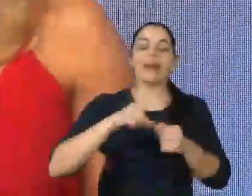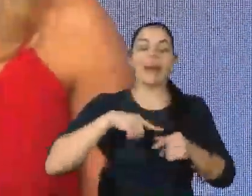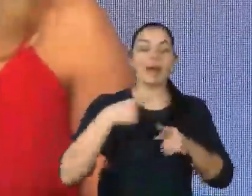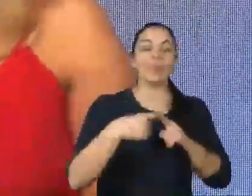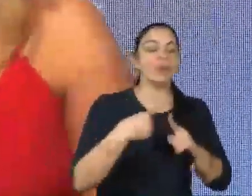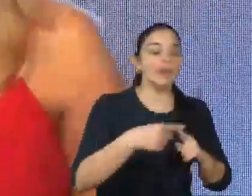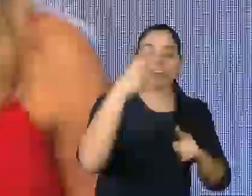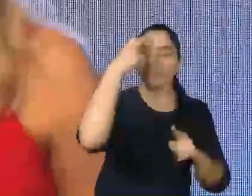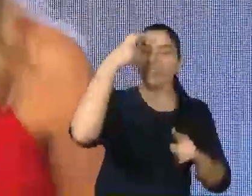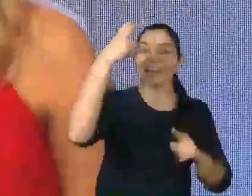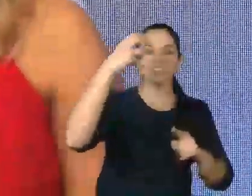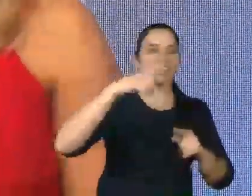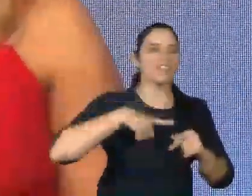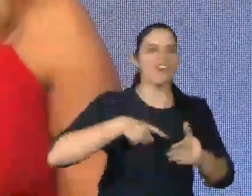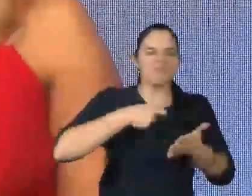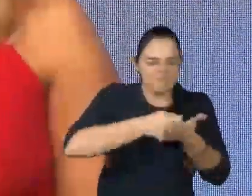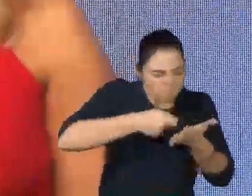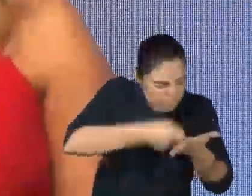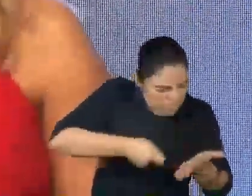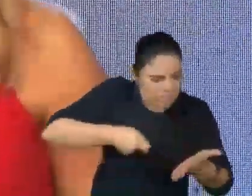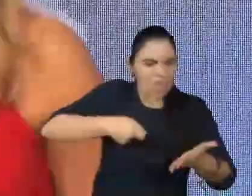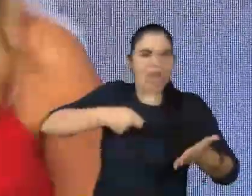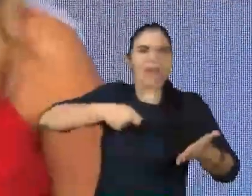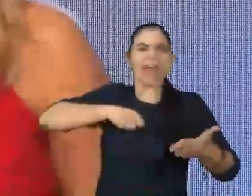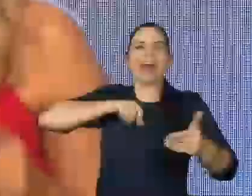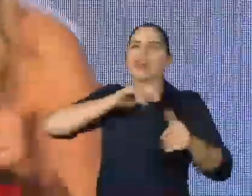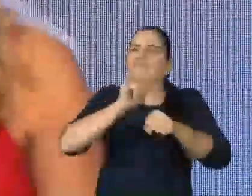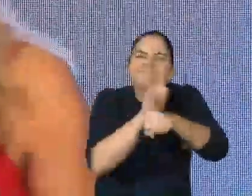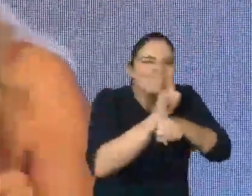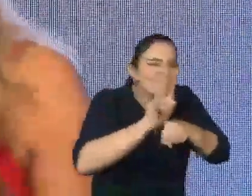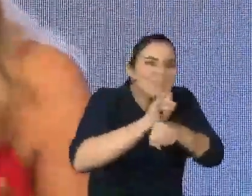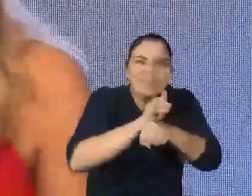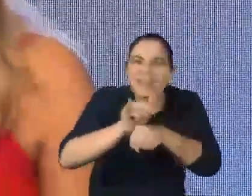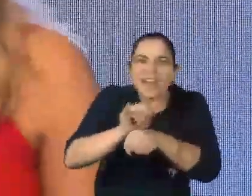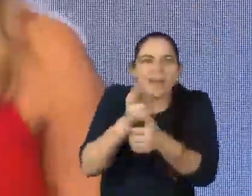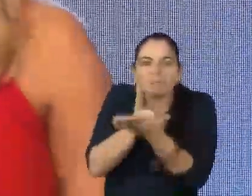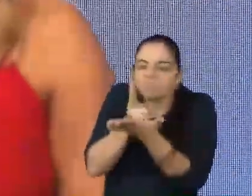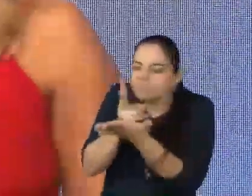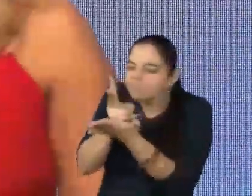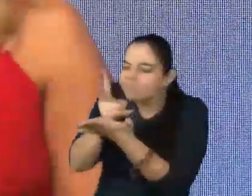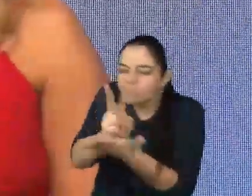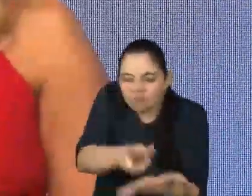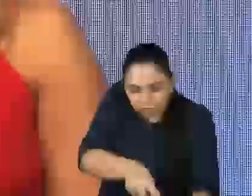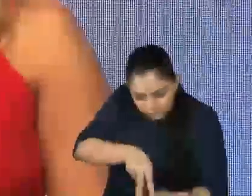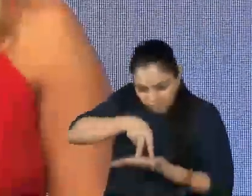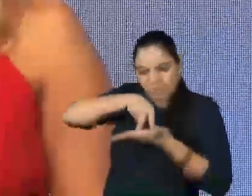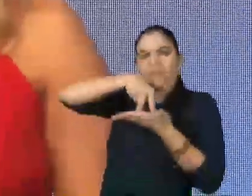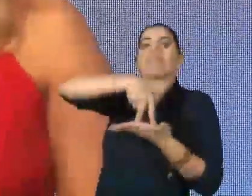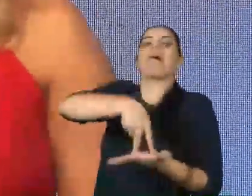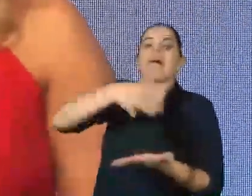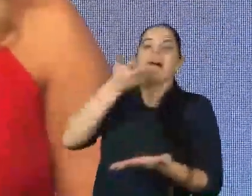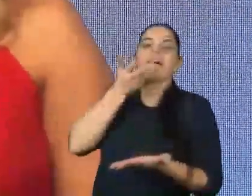processo, os esforços, as estratégias e a perseverança que essa criança teve